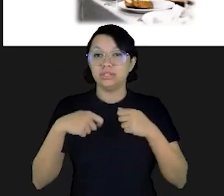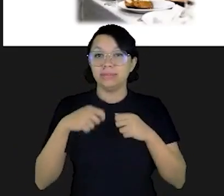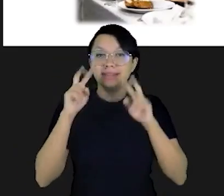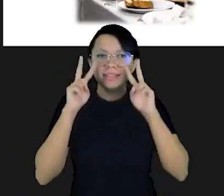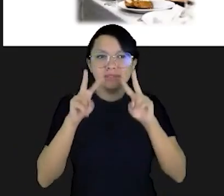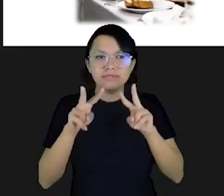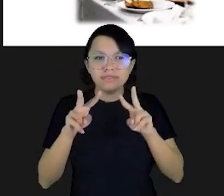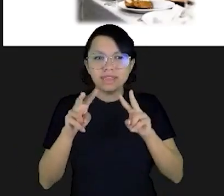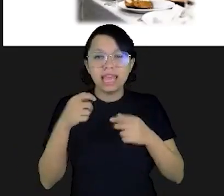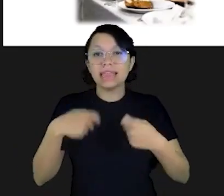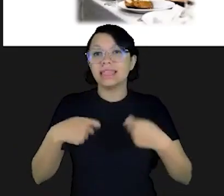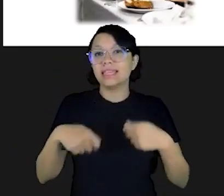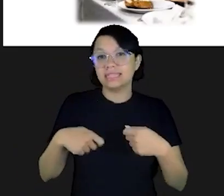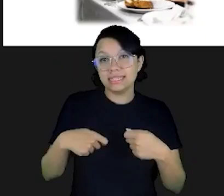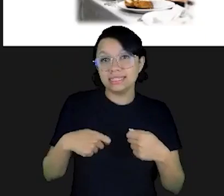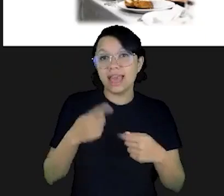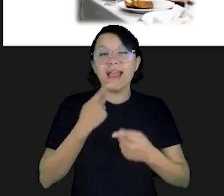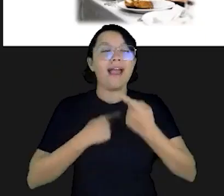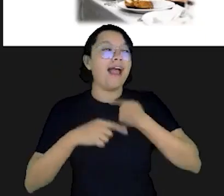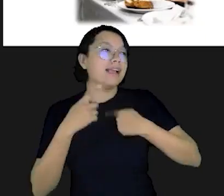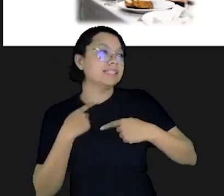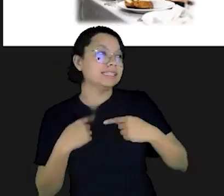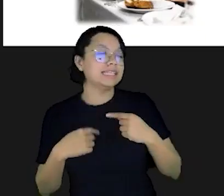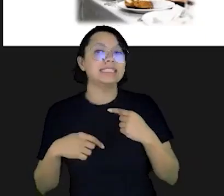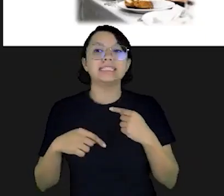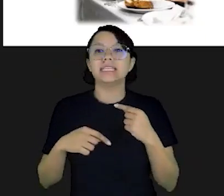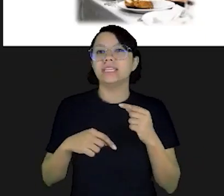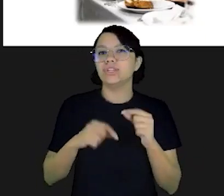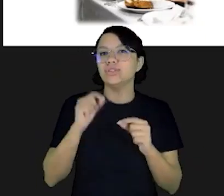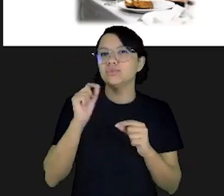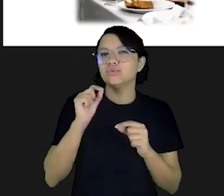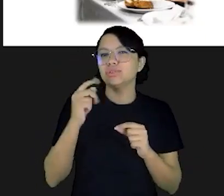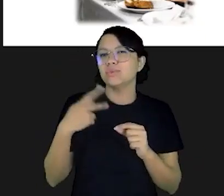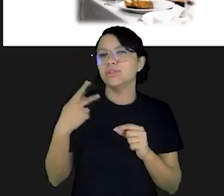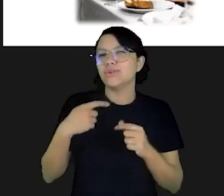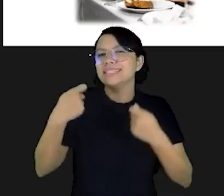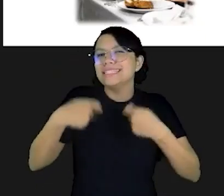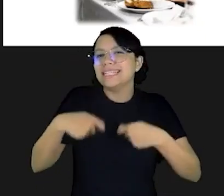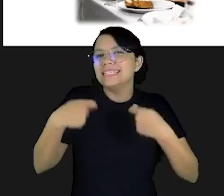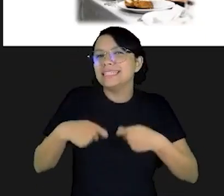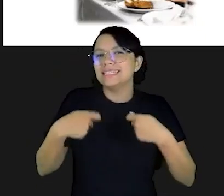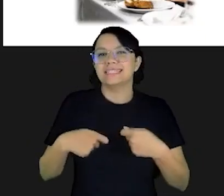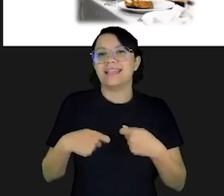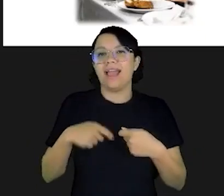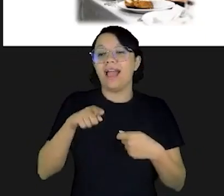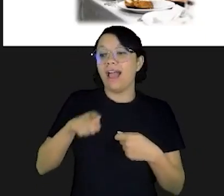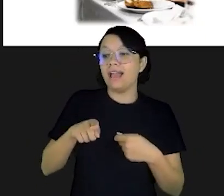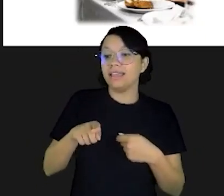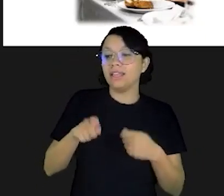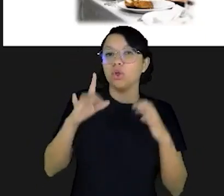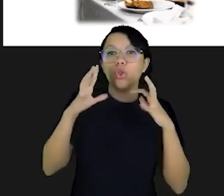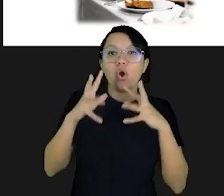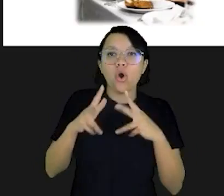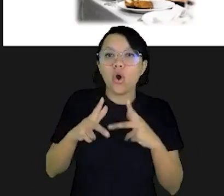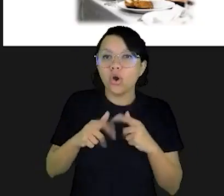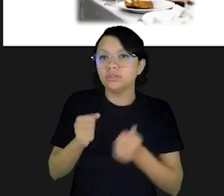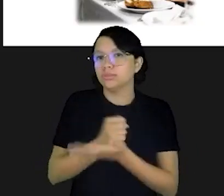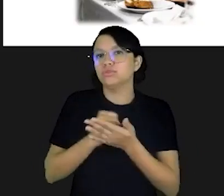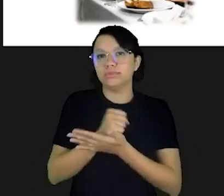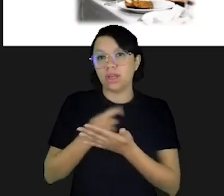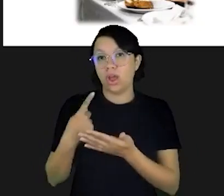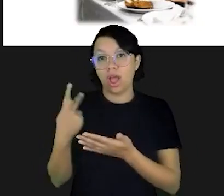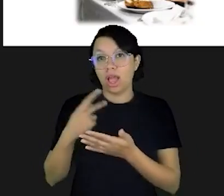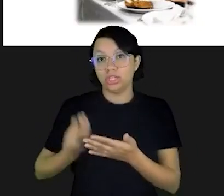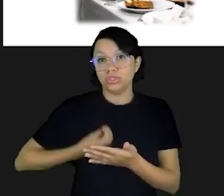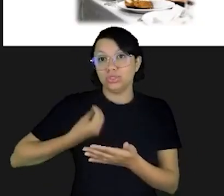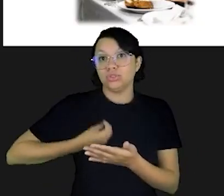as nossas necessidades e os nossos desejos. Quais são as nossas necessidades? Aquilo que é absolutamente fundamental para